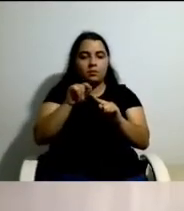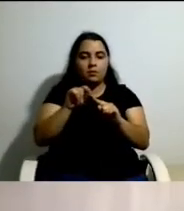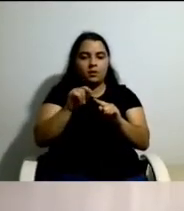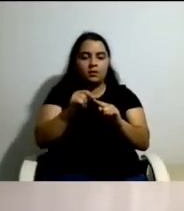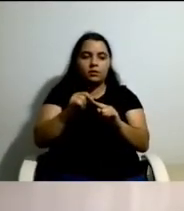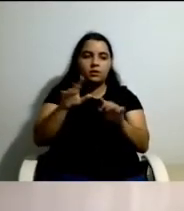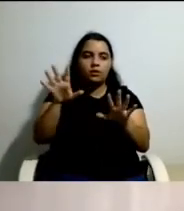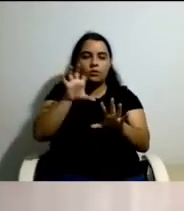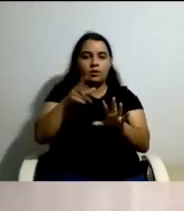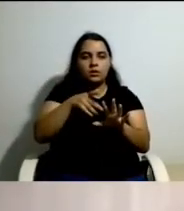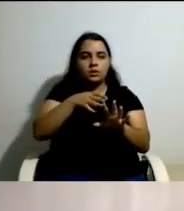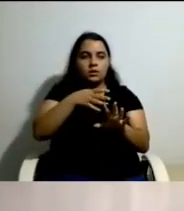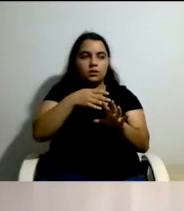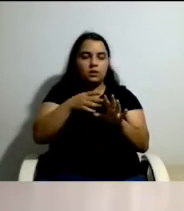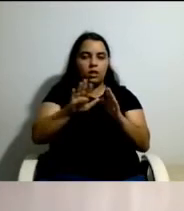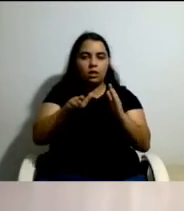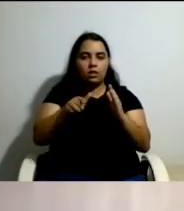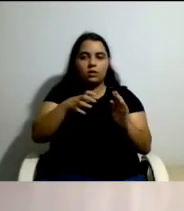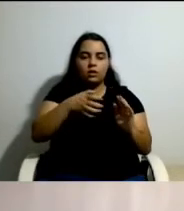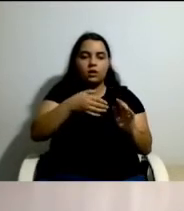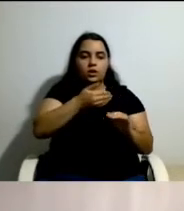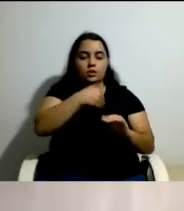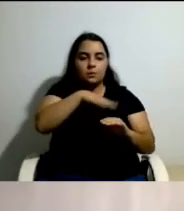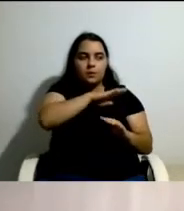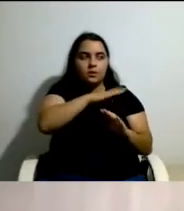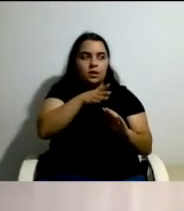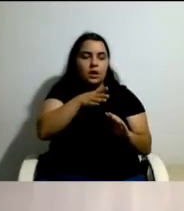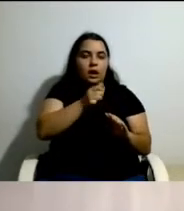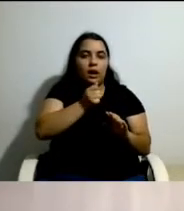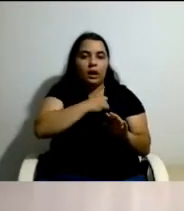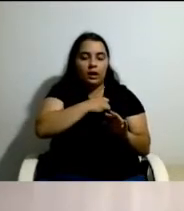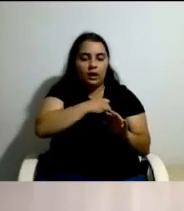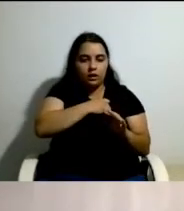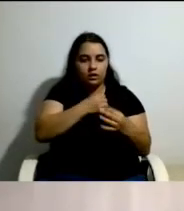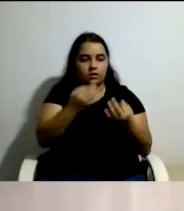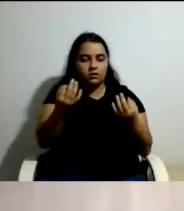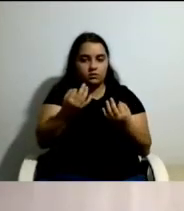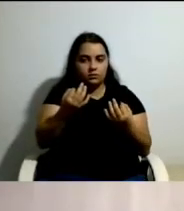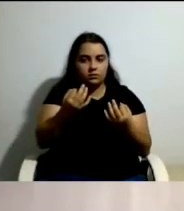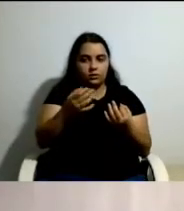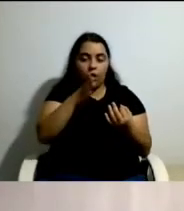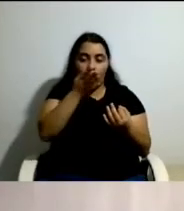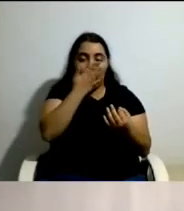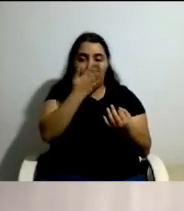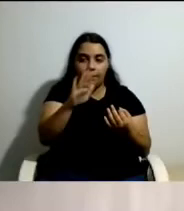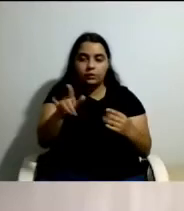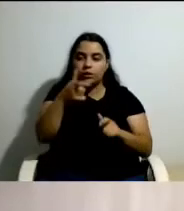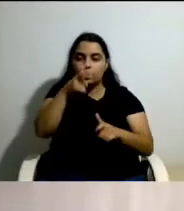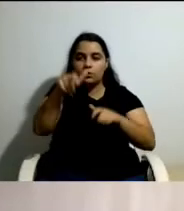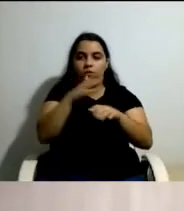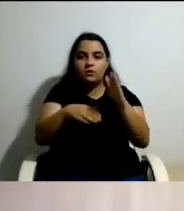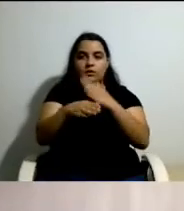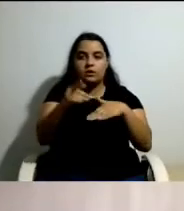modelo de vida independente na residência original, habitual da pessoa com deficiência, num contexto que é frequentemente